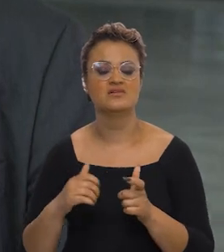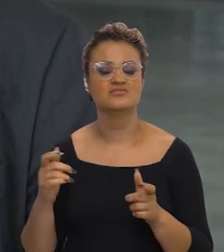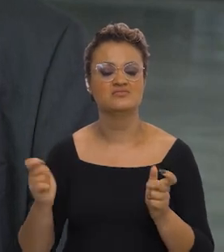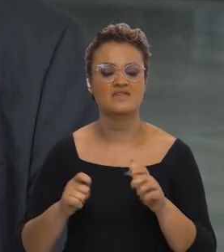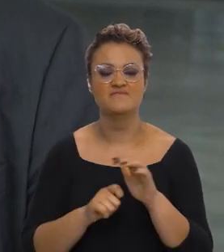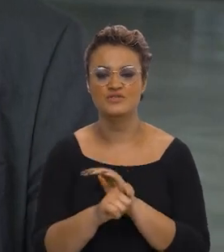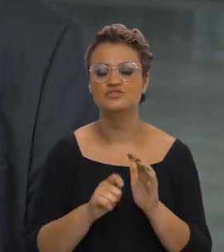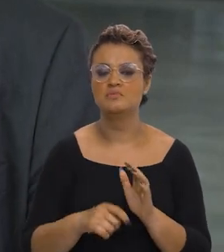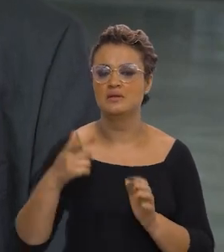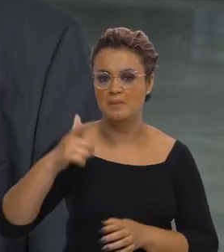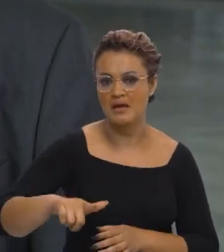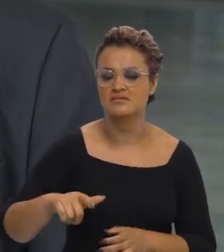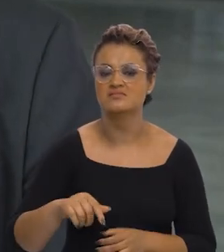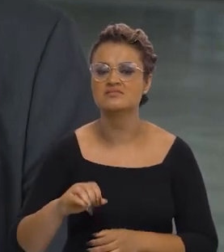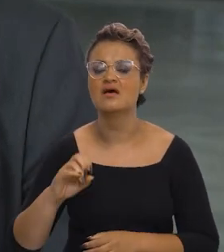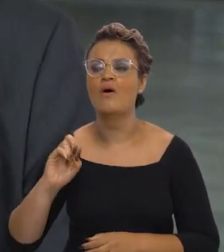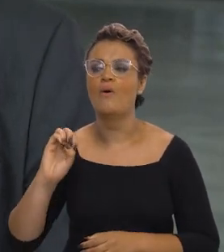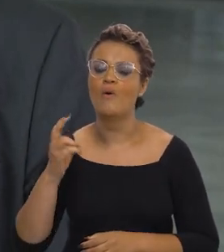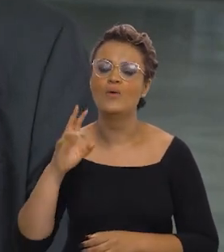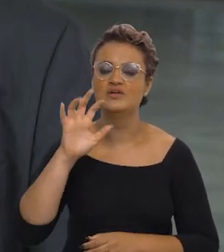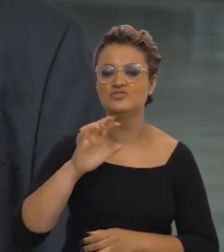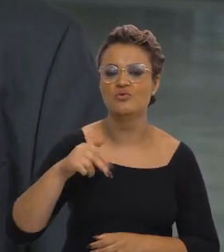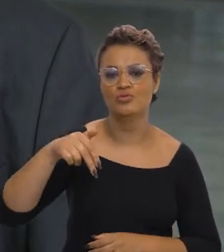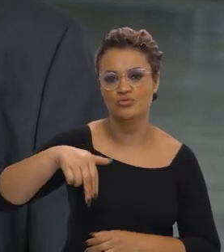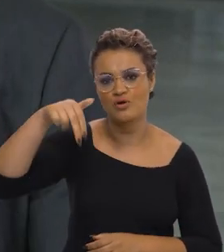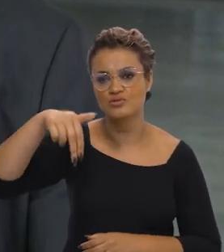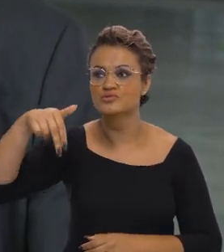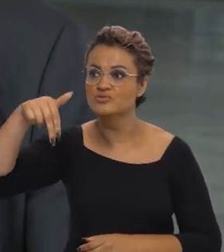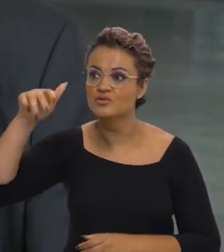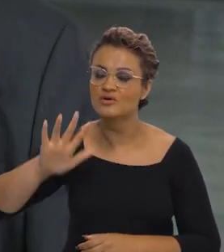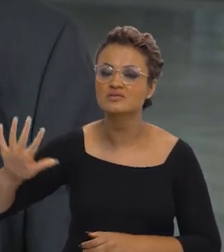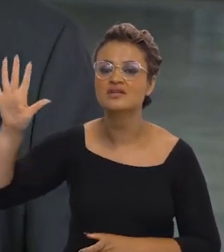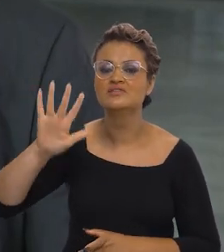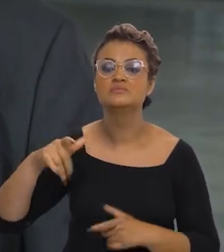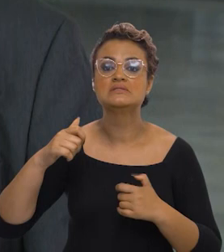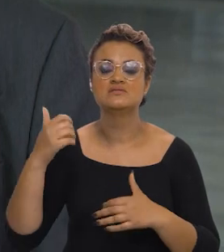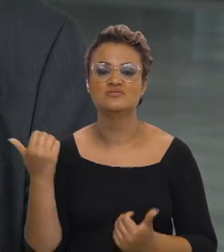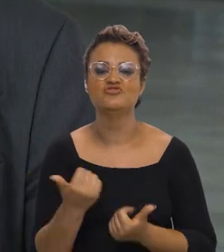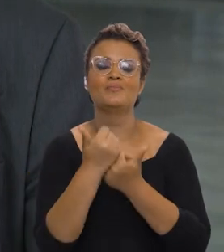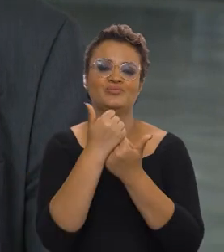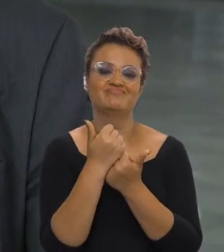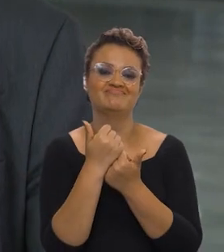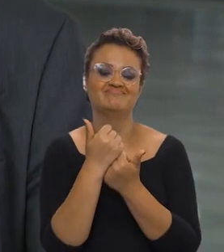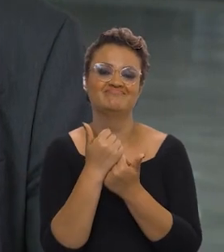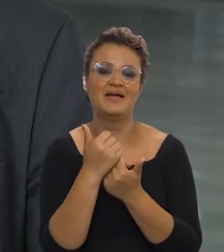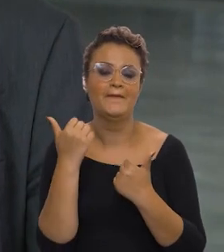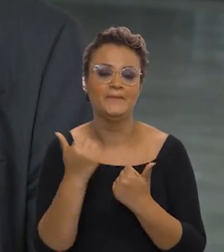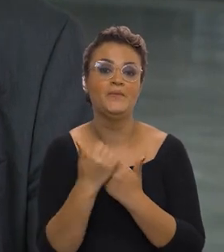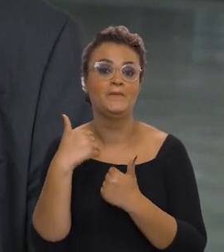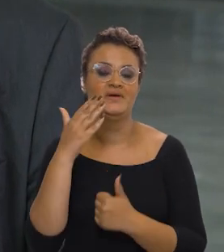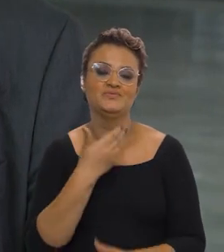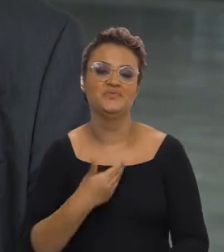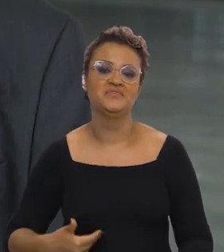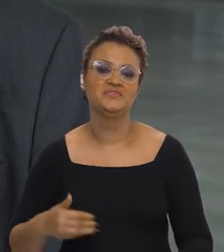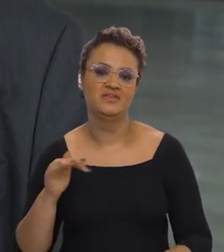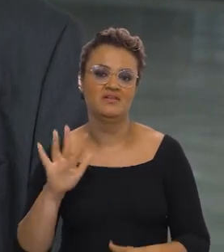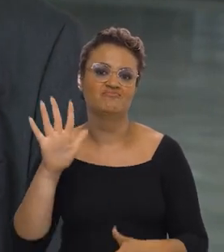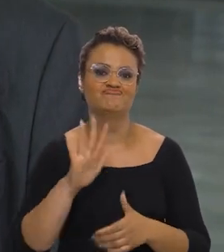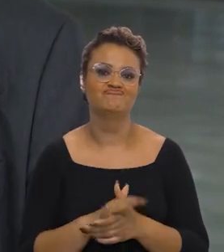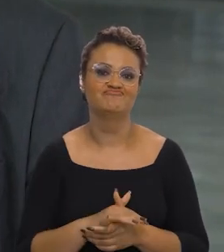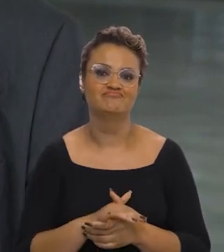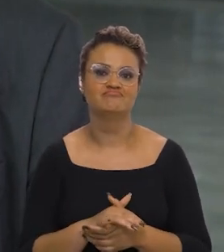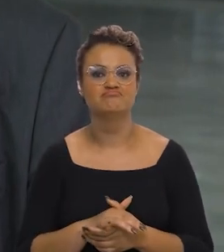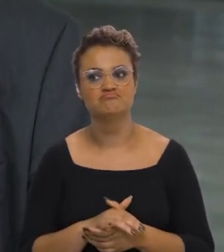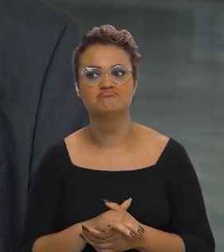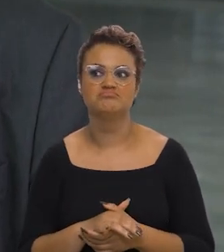maior de investimento. E tem regiões, como o Norte e o Nordeste, que precisam de um apoio maior do governo federal. Então,